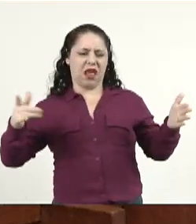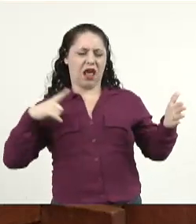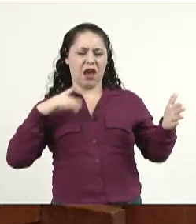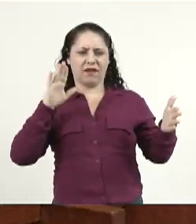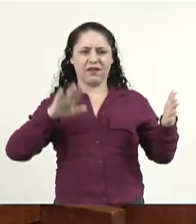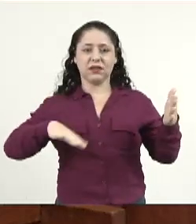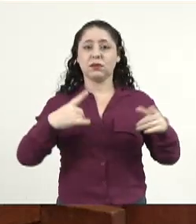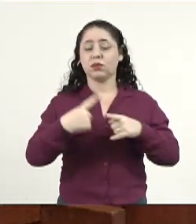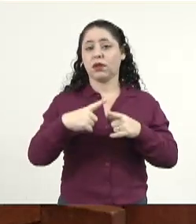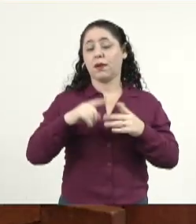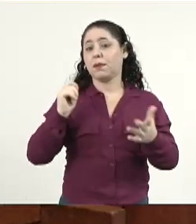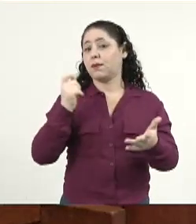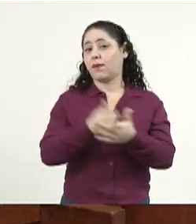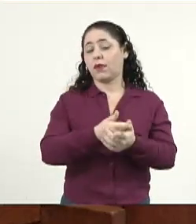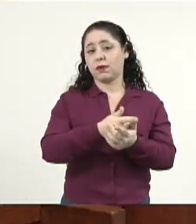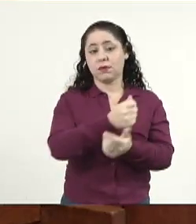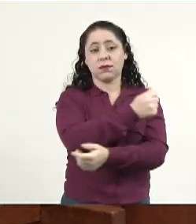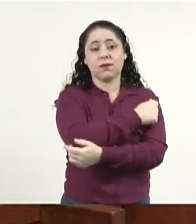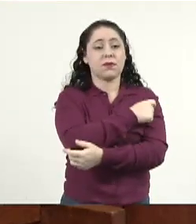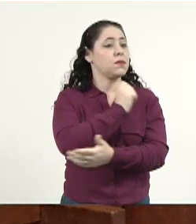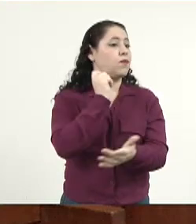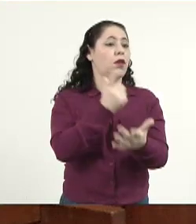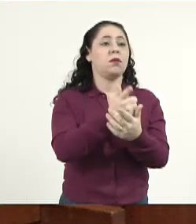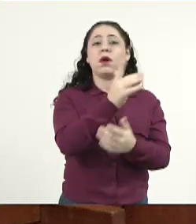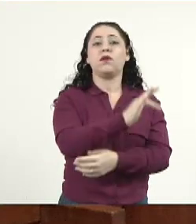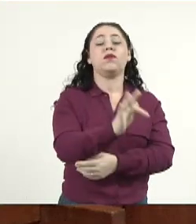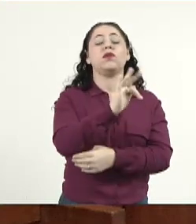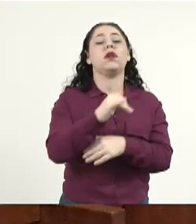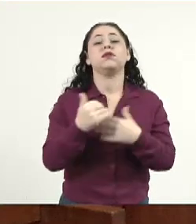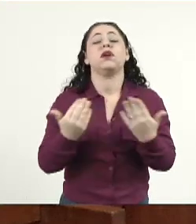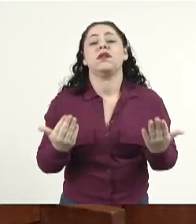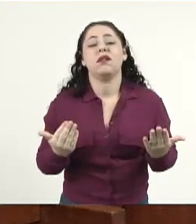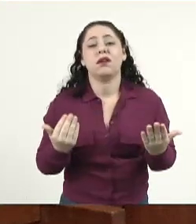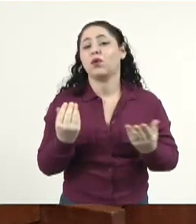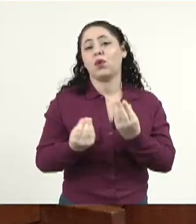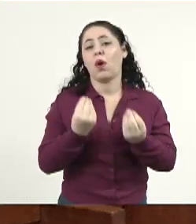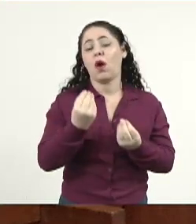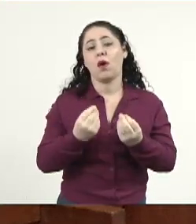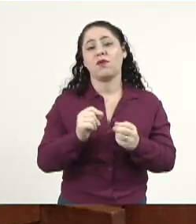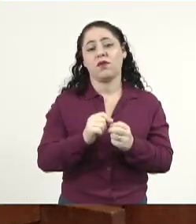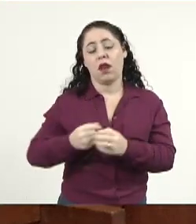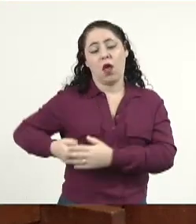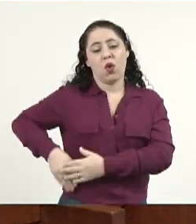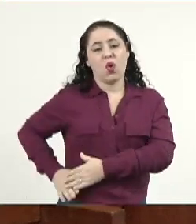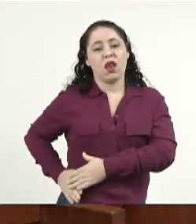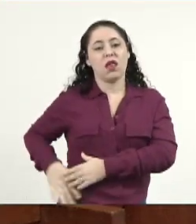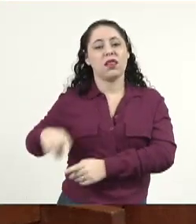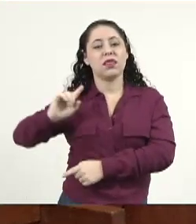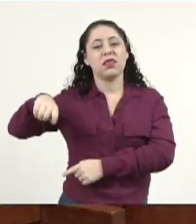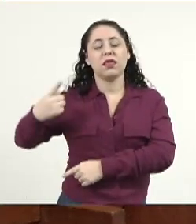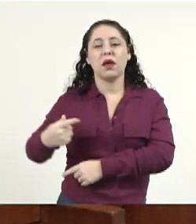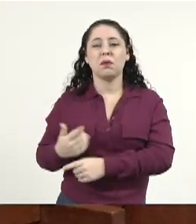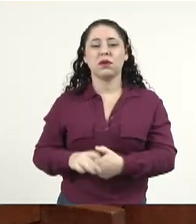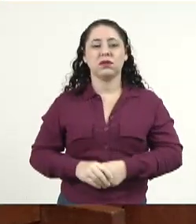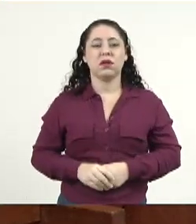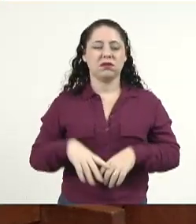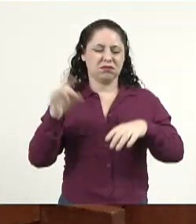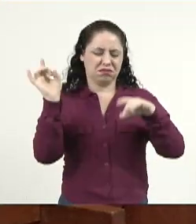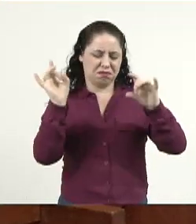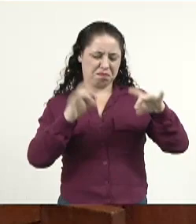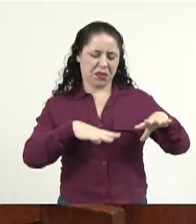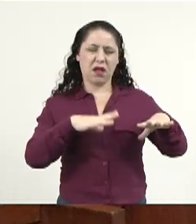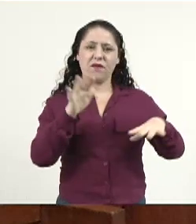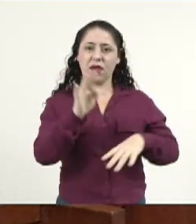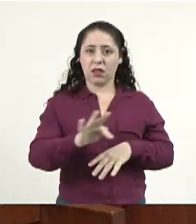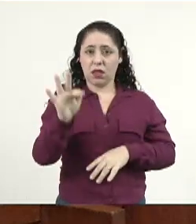você passa o dinheiro para o aluno, ele não paga a faculdade, fica com o dinheiro no bolso e depois ele abandona a faculdade e